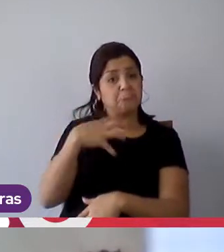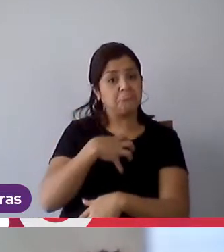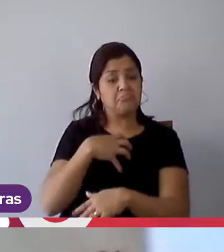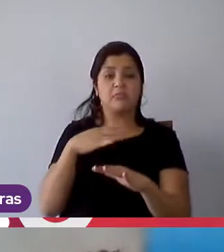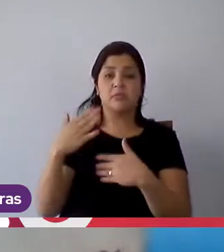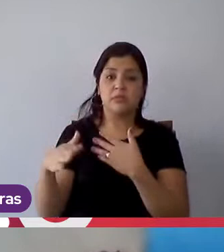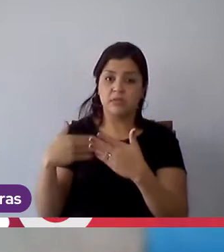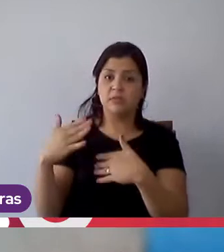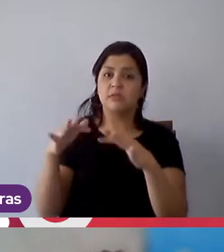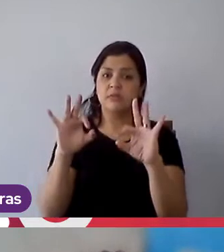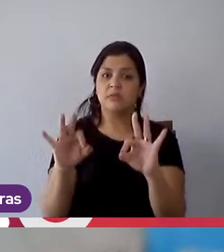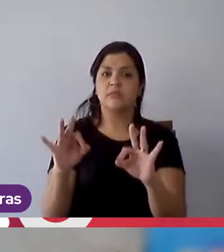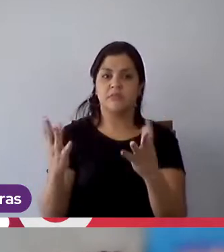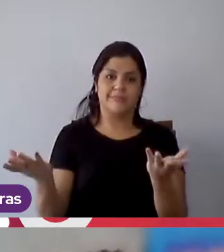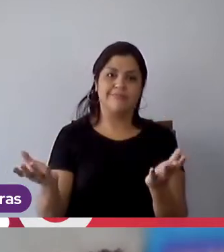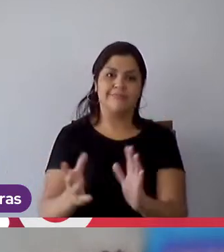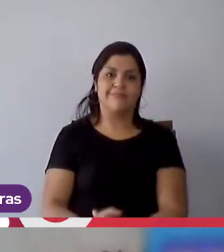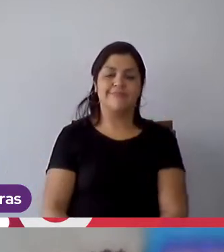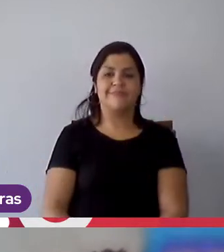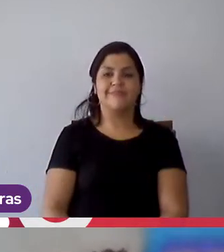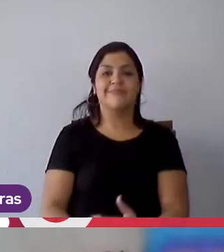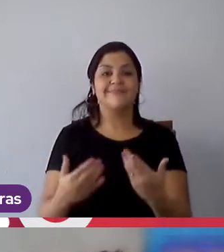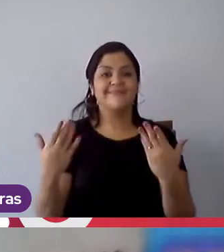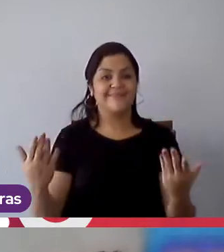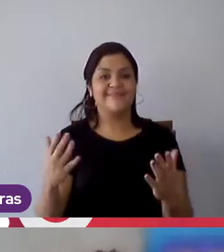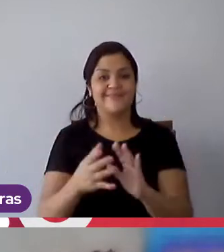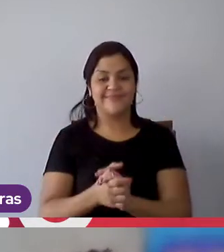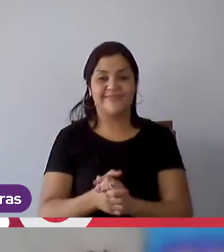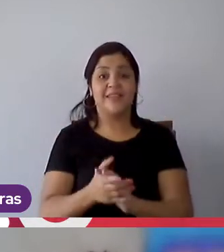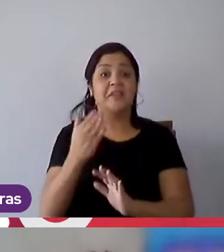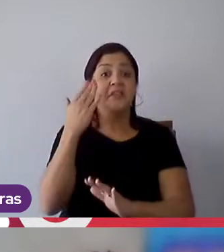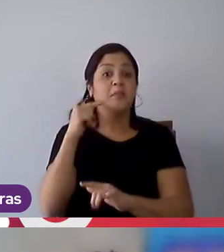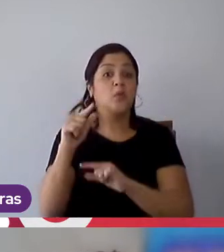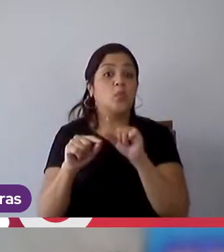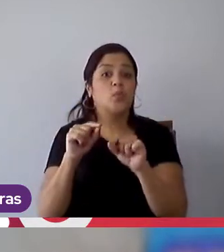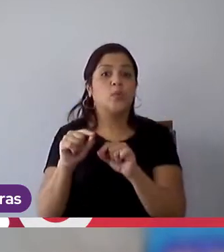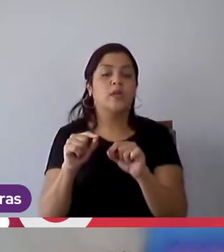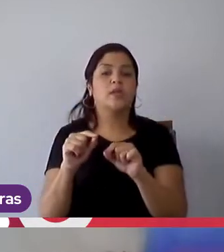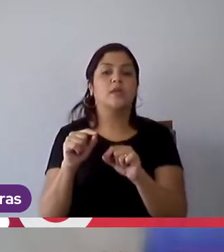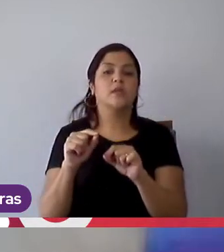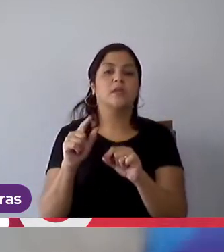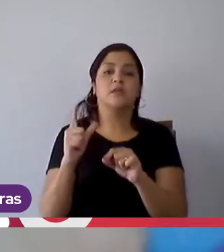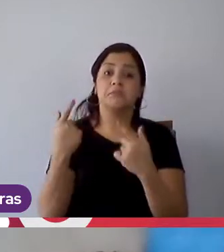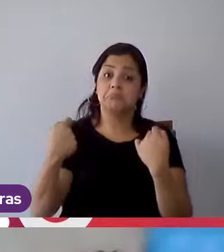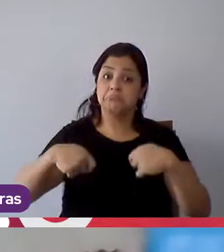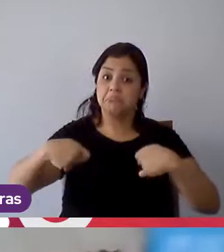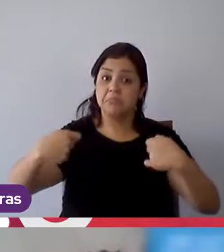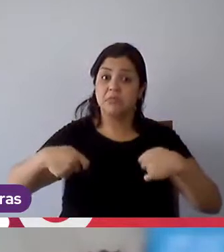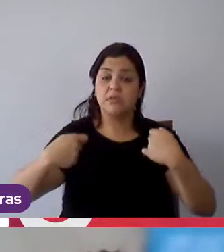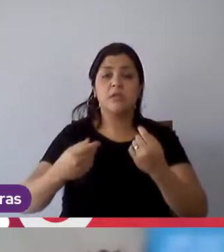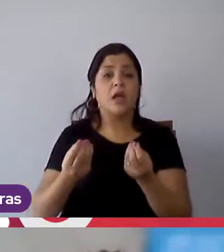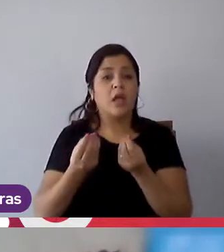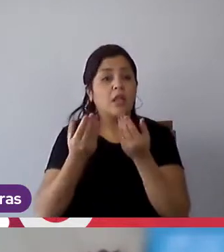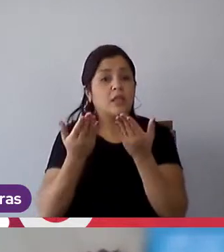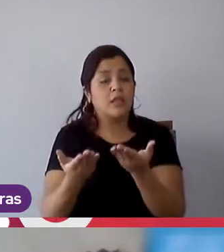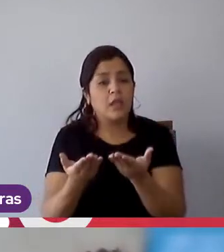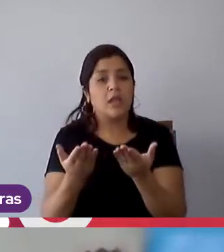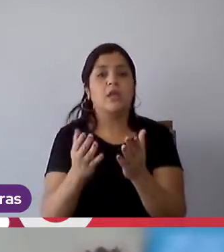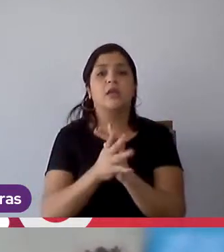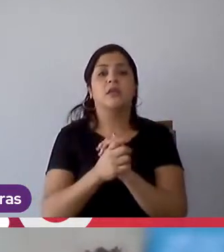desenvolver as atividades, então, é, sabendo o que a gente precisa entregar, entregando na